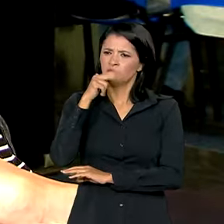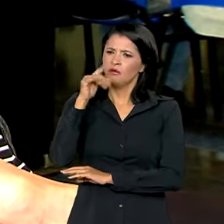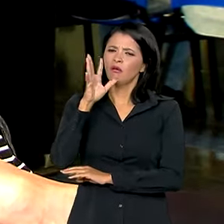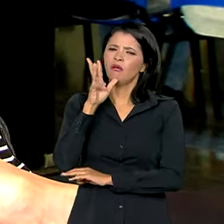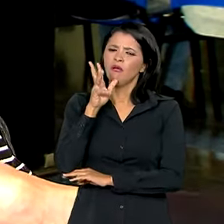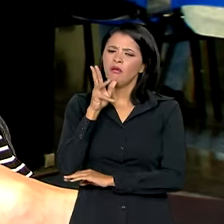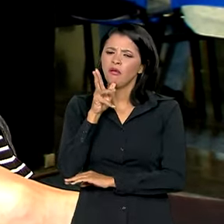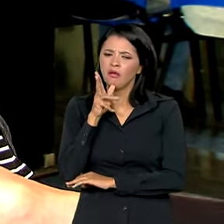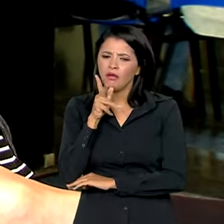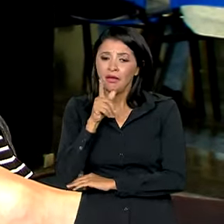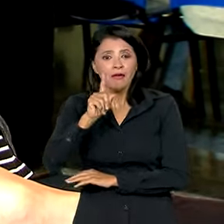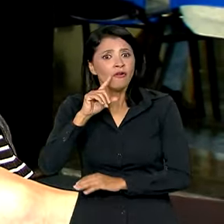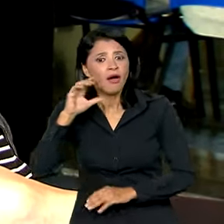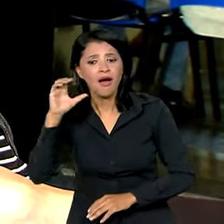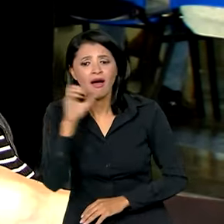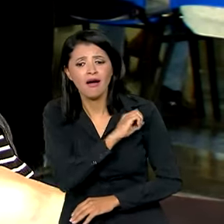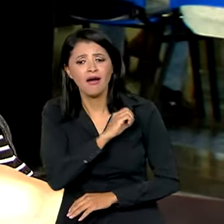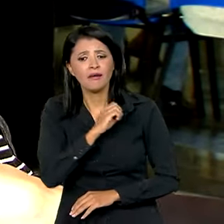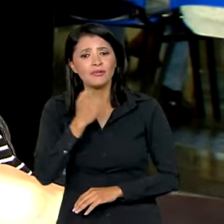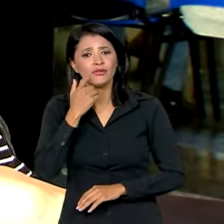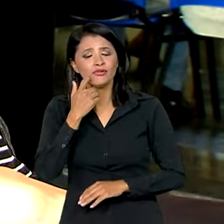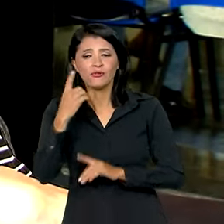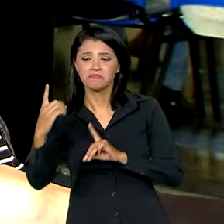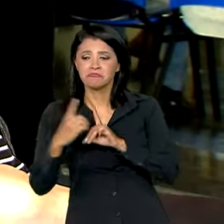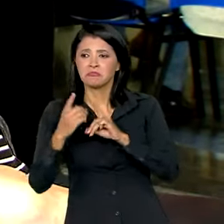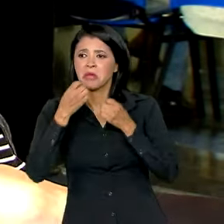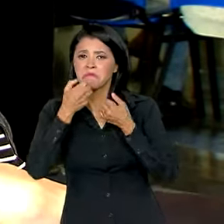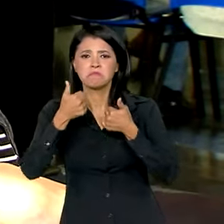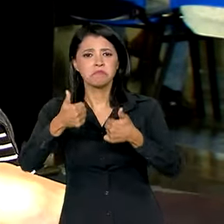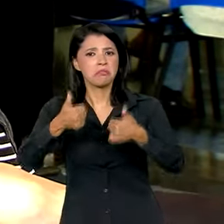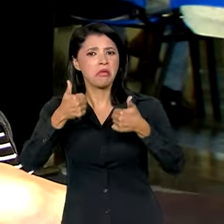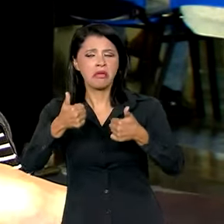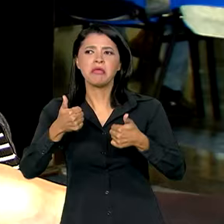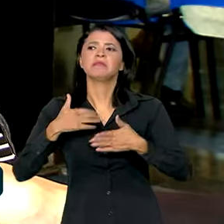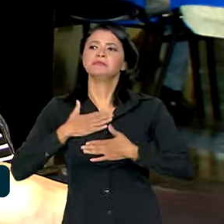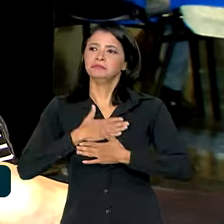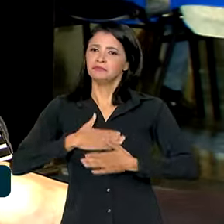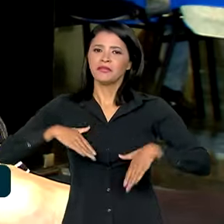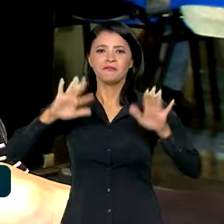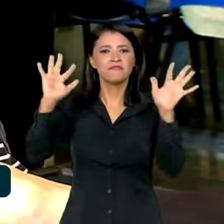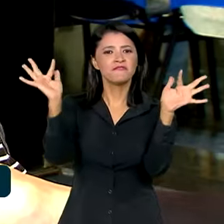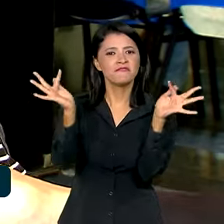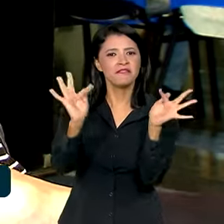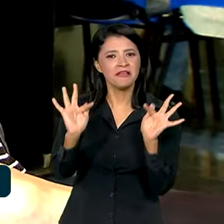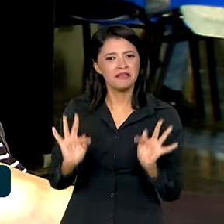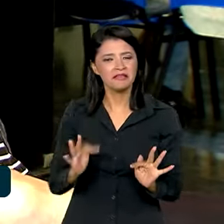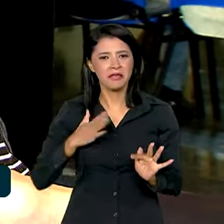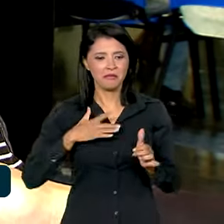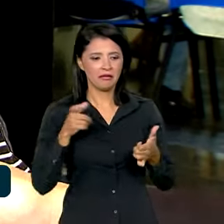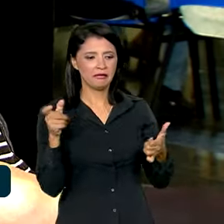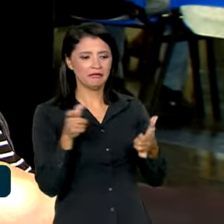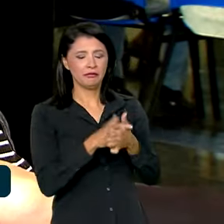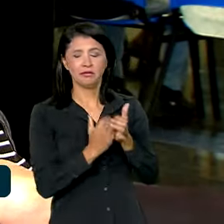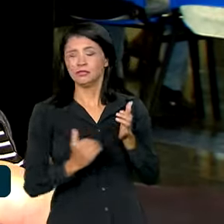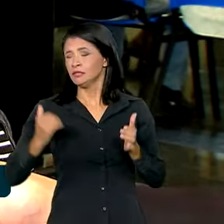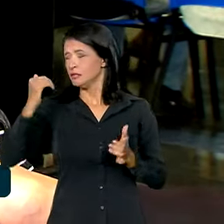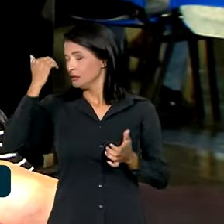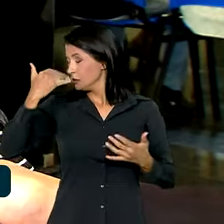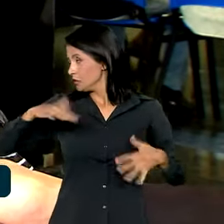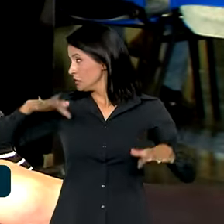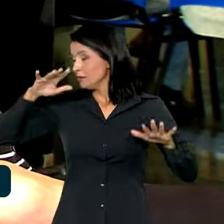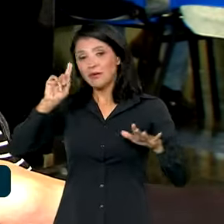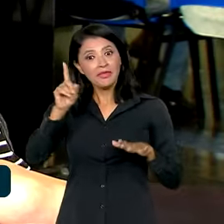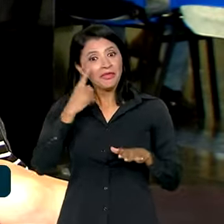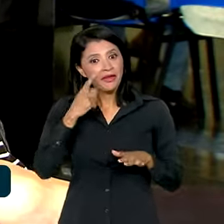tempo, mas foi tudo rápido, foi bem atendida. E estou feliz, porque eu achei que minhas dívidas iam ser altas, mas não